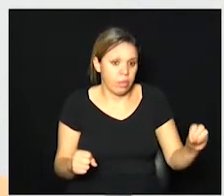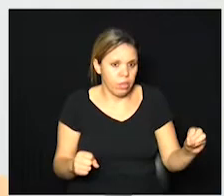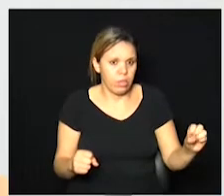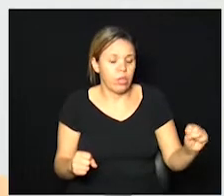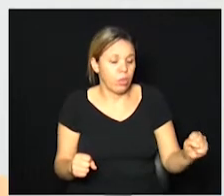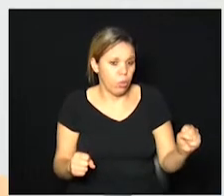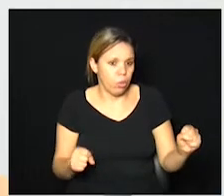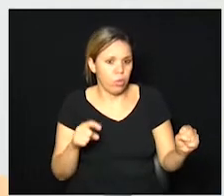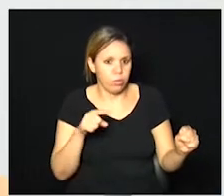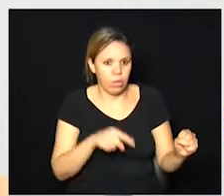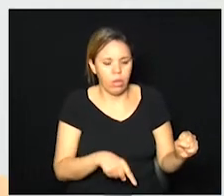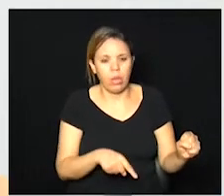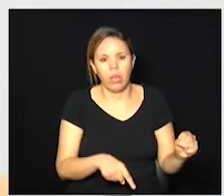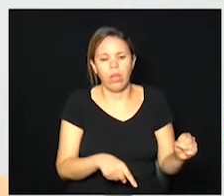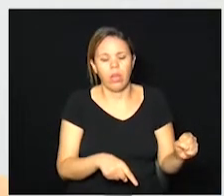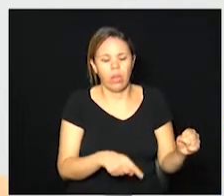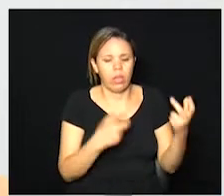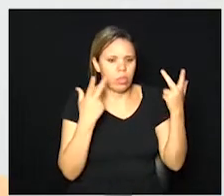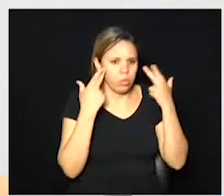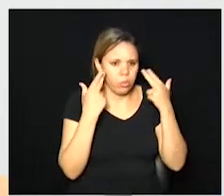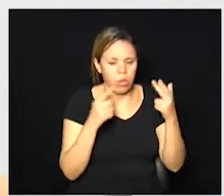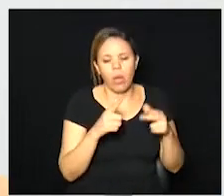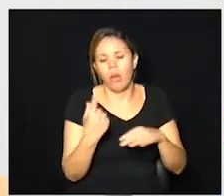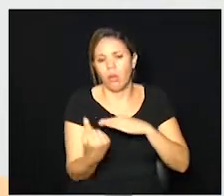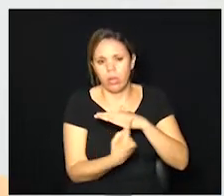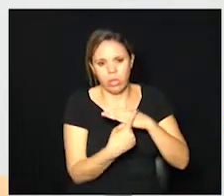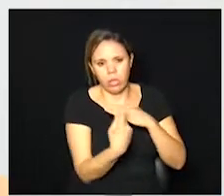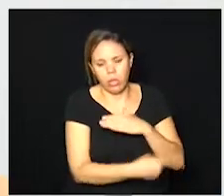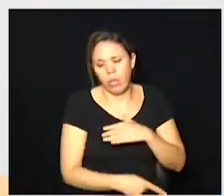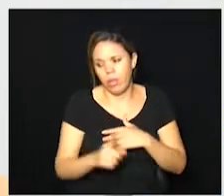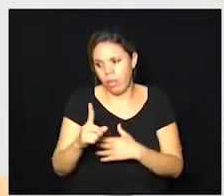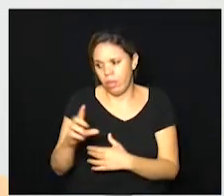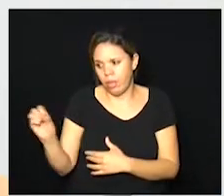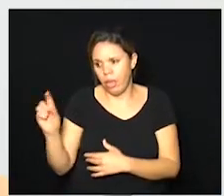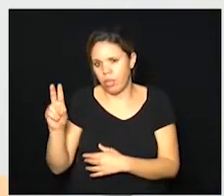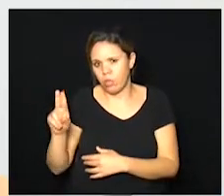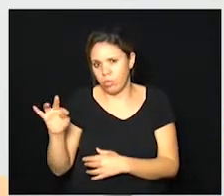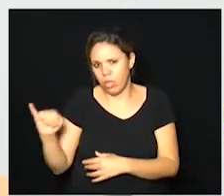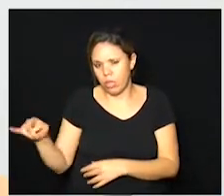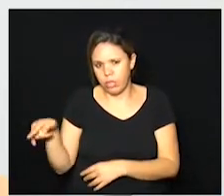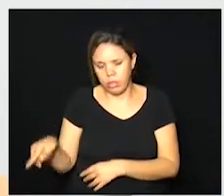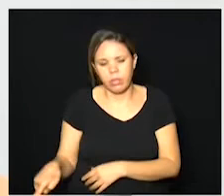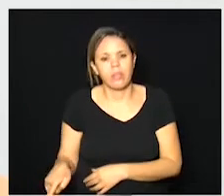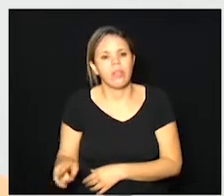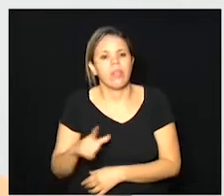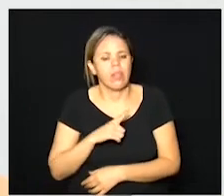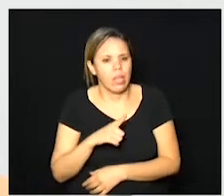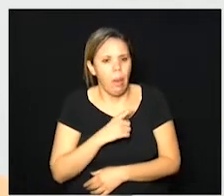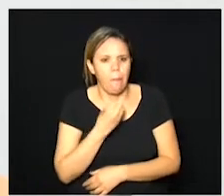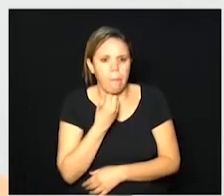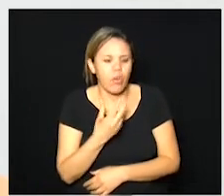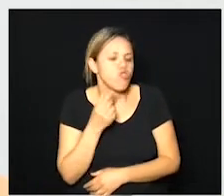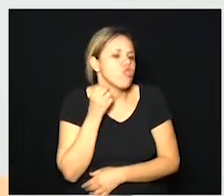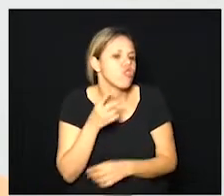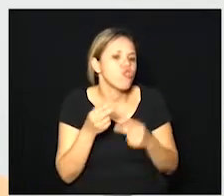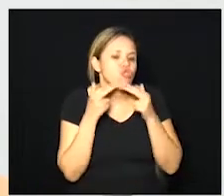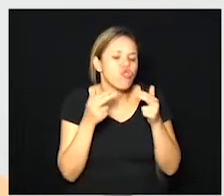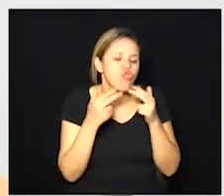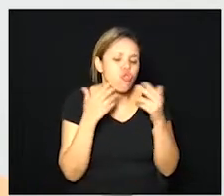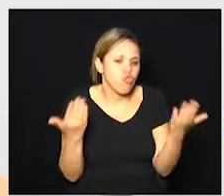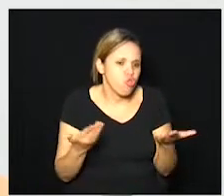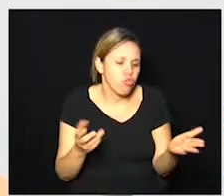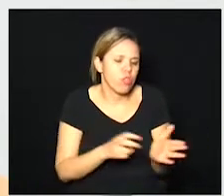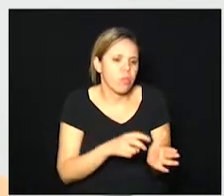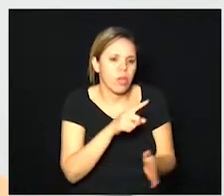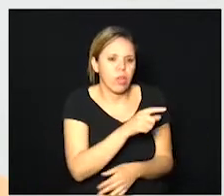de retaguarda e mais 10 de UTI e estamos também doutor Carmo não me deu uma boa notícia hoje